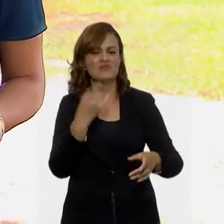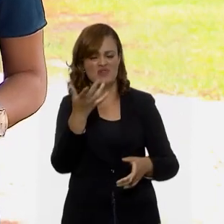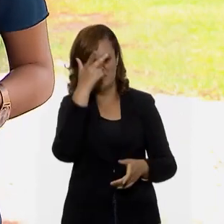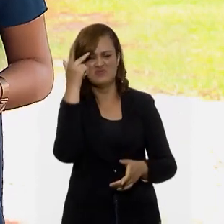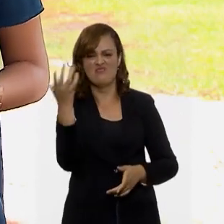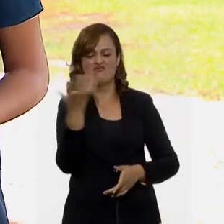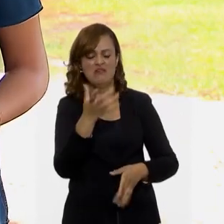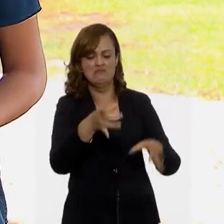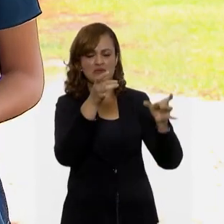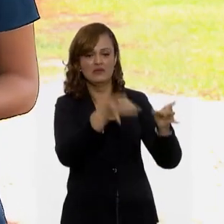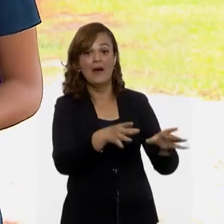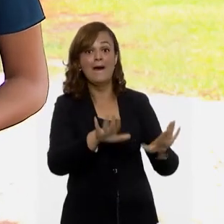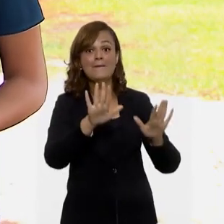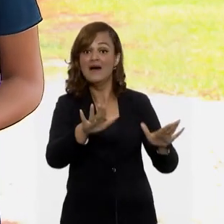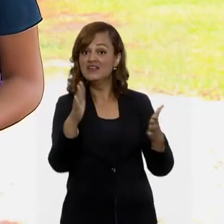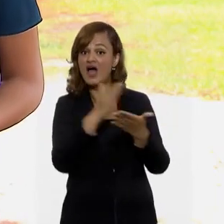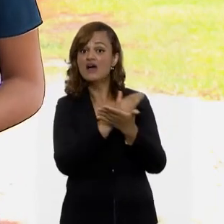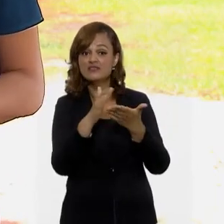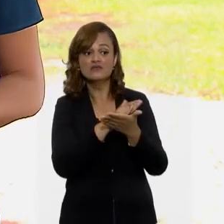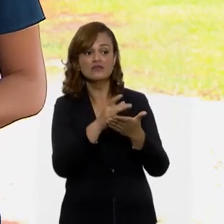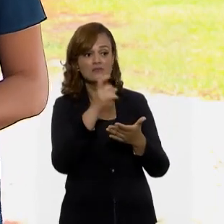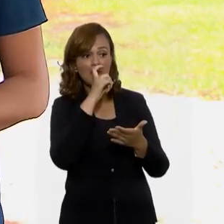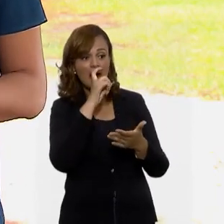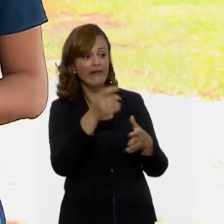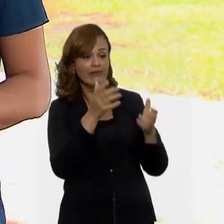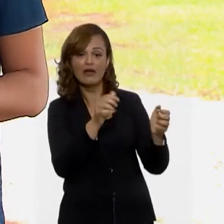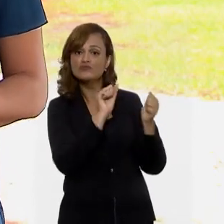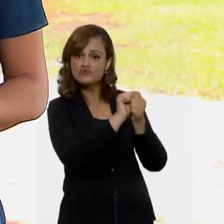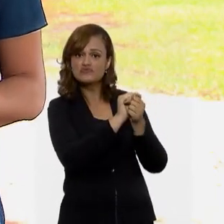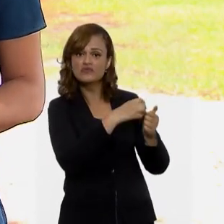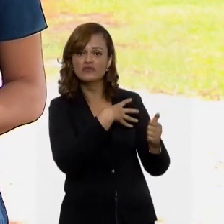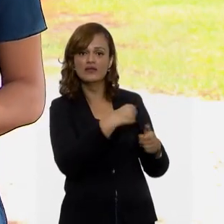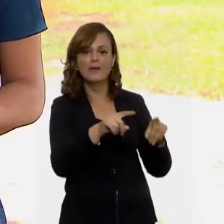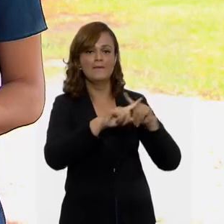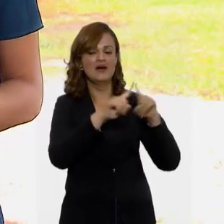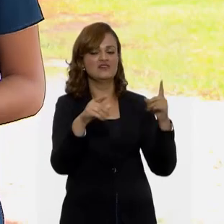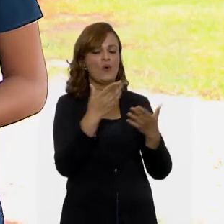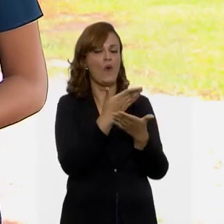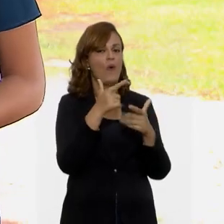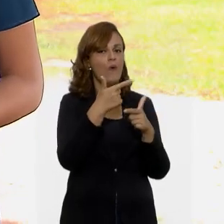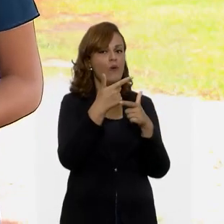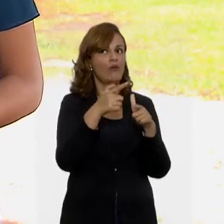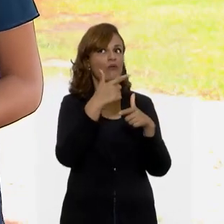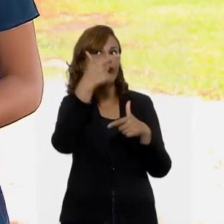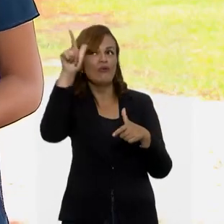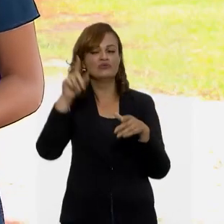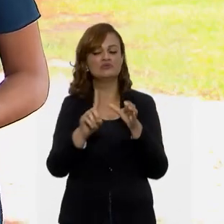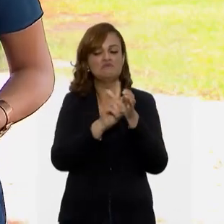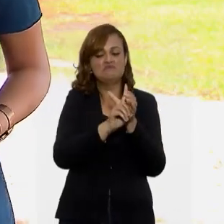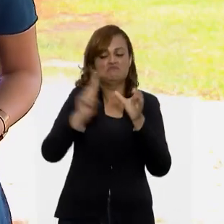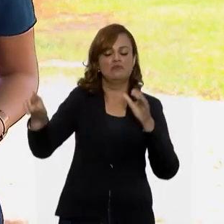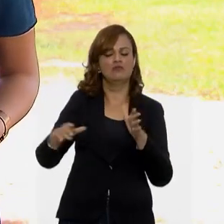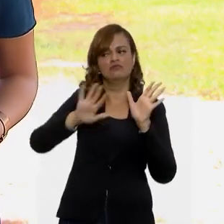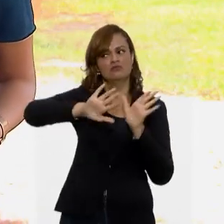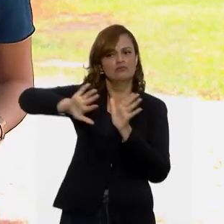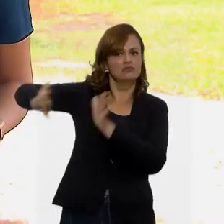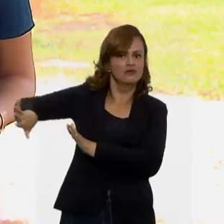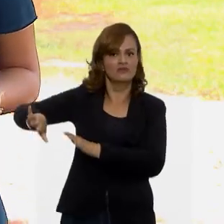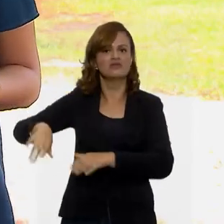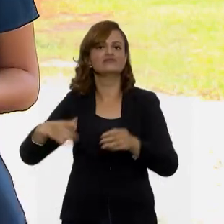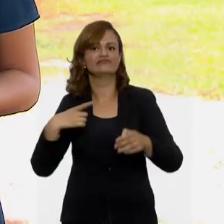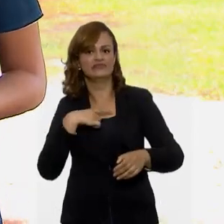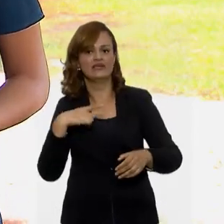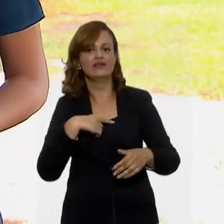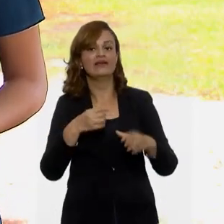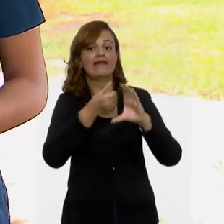rompimento é proposital, mas existem casos em que um dos pais quer conviver com o filho, mas alguém que tem a criança sob sua autoridade impõe uma